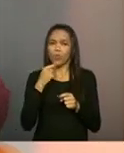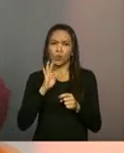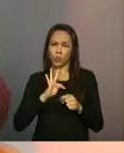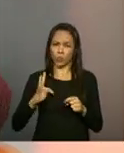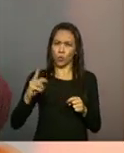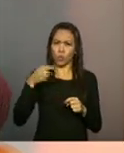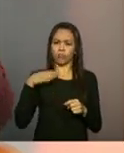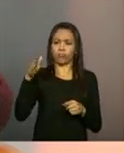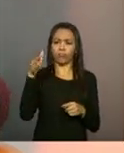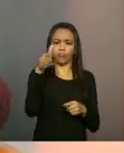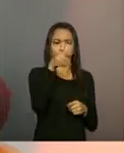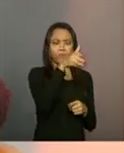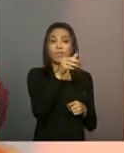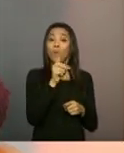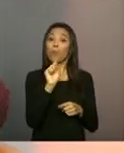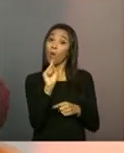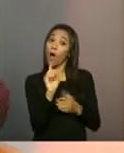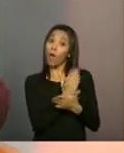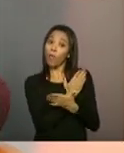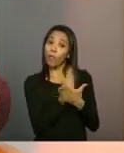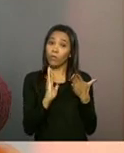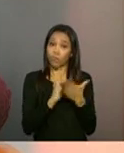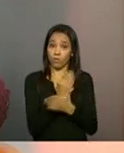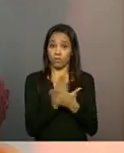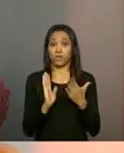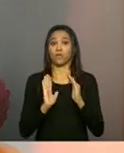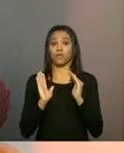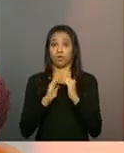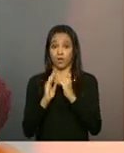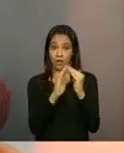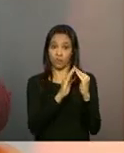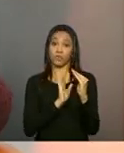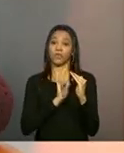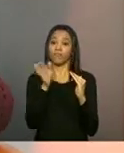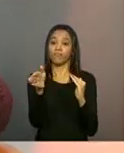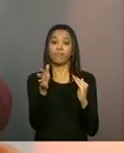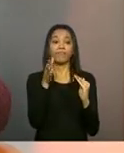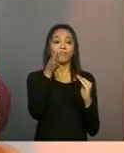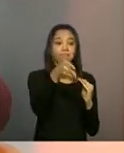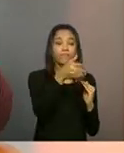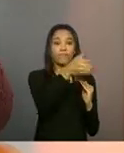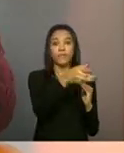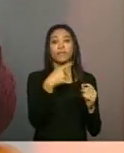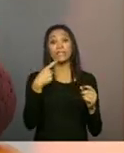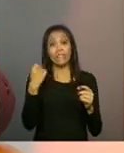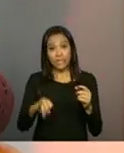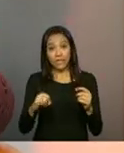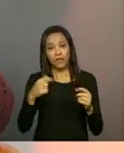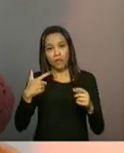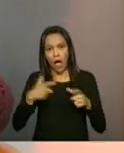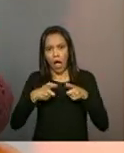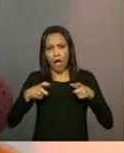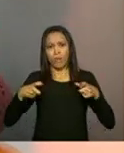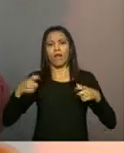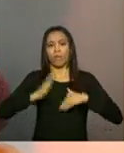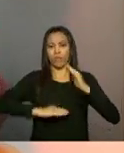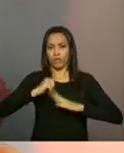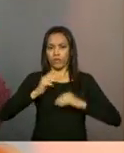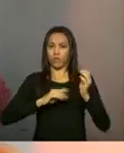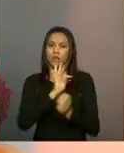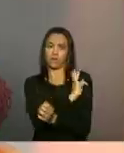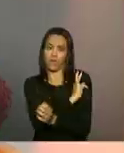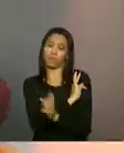todas. E à medida que o trabalho for sendo sistematizado, ou tiver a possibilidade de ampliação das equipes, que isso seja feito para as demais.